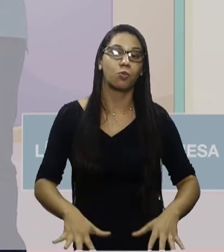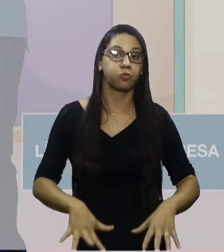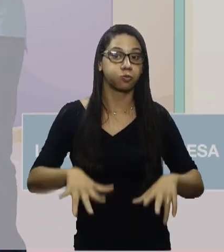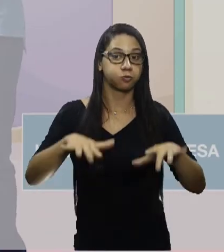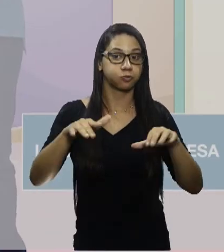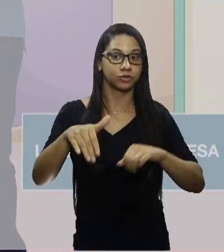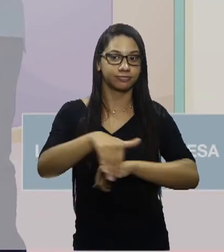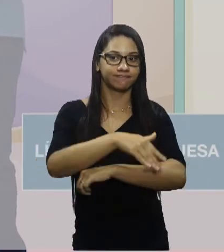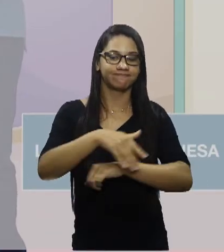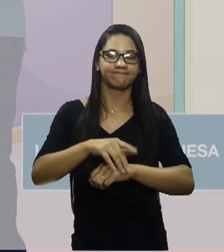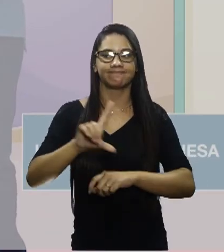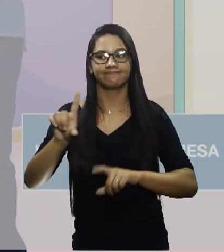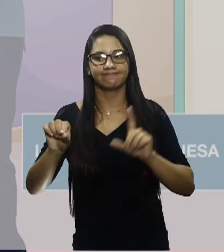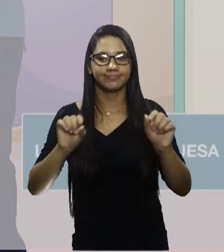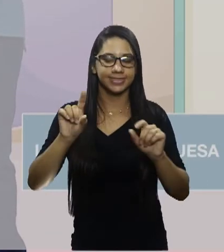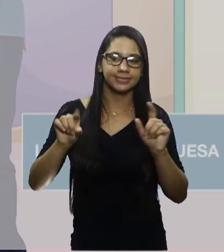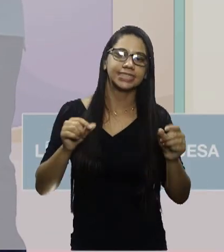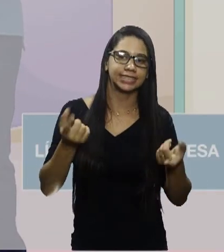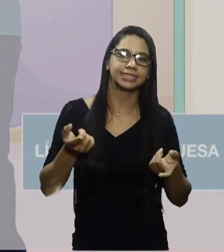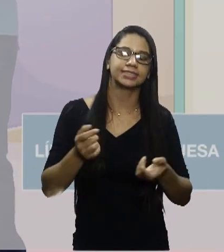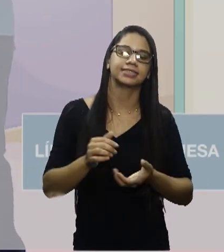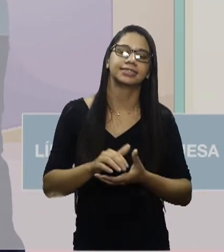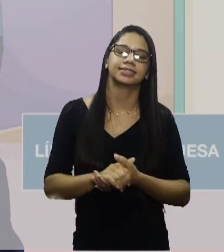a ideia de alternativa ou de alternância.